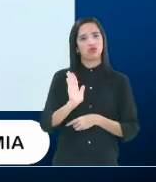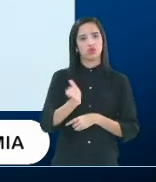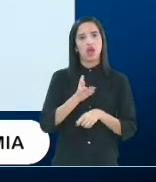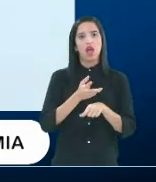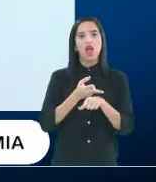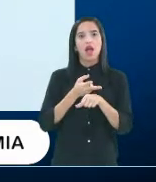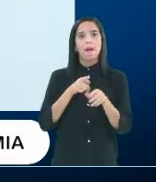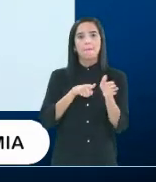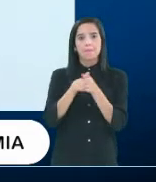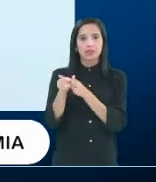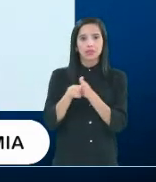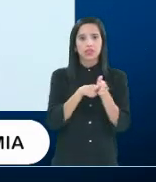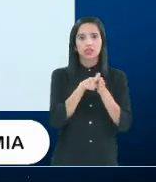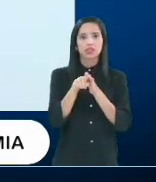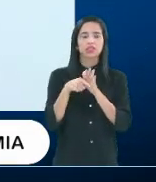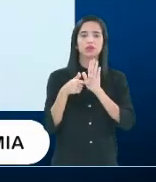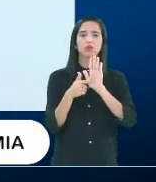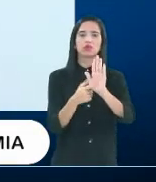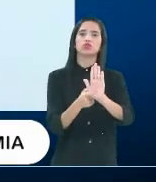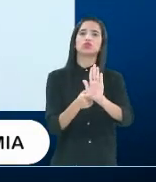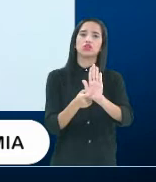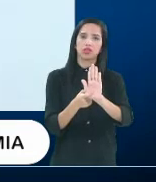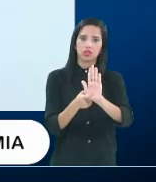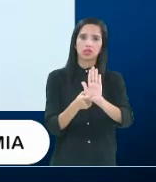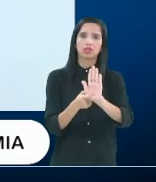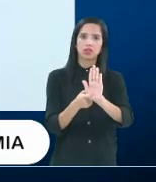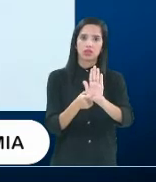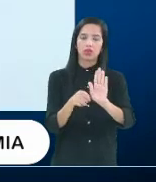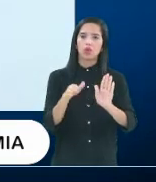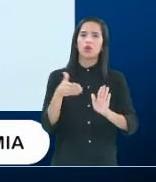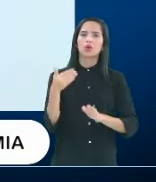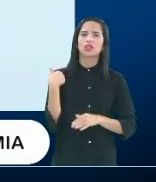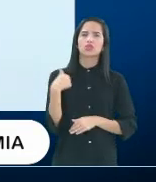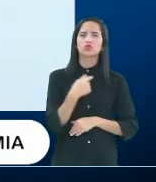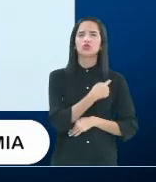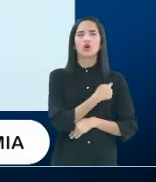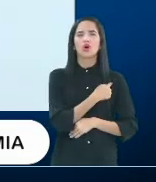demonstram que, também, quando a gente está...